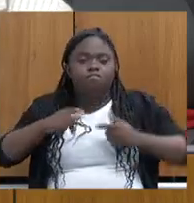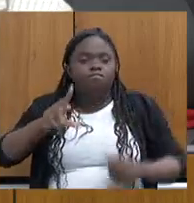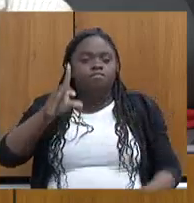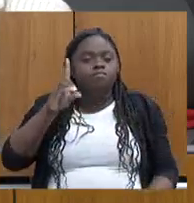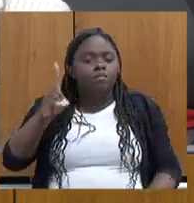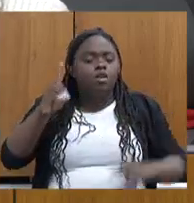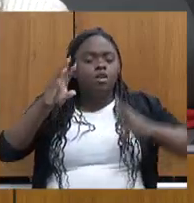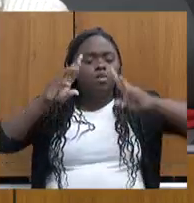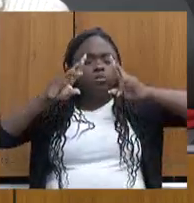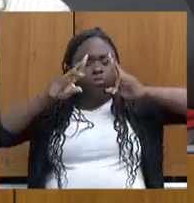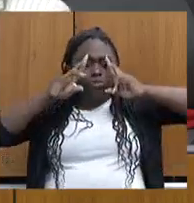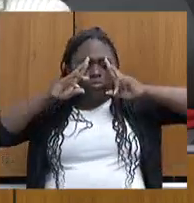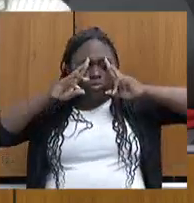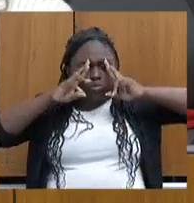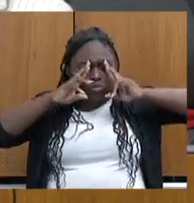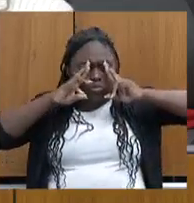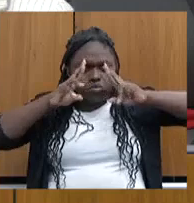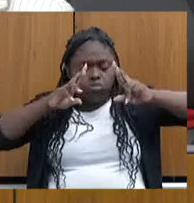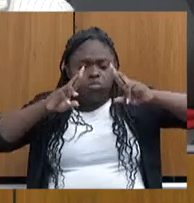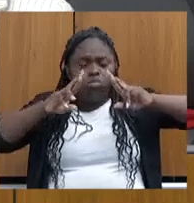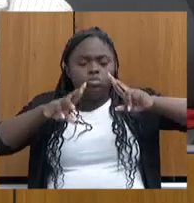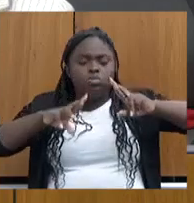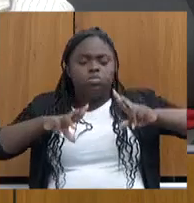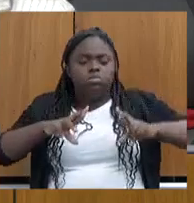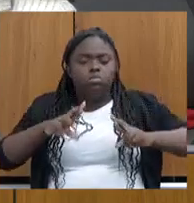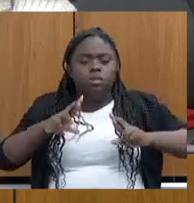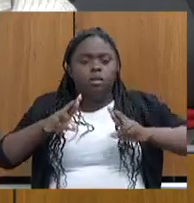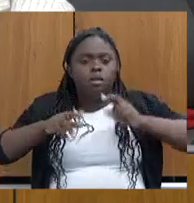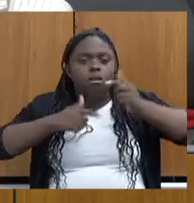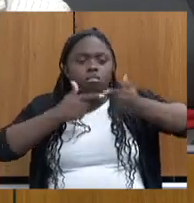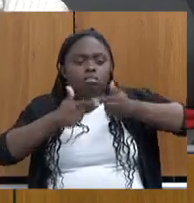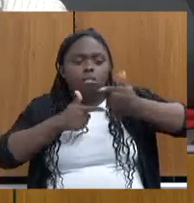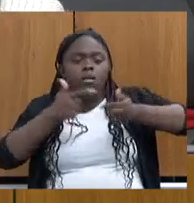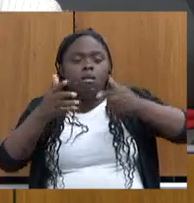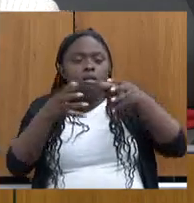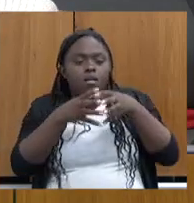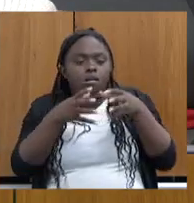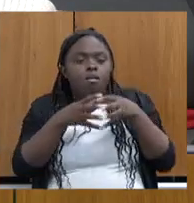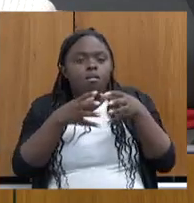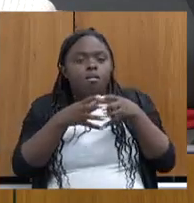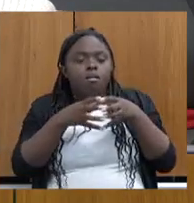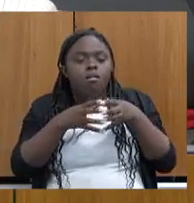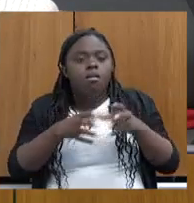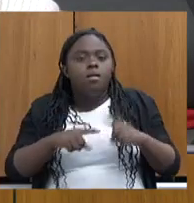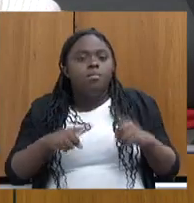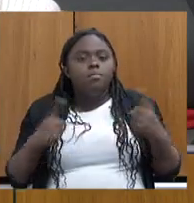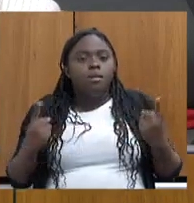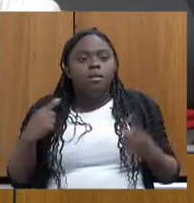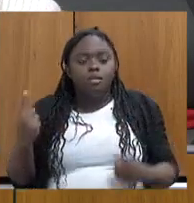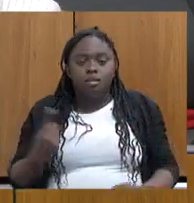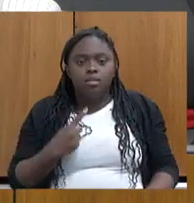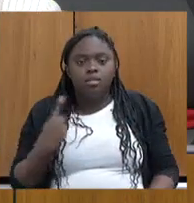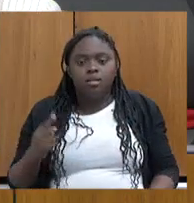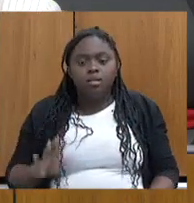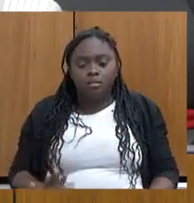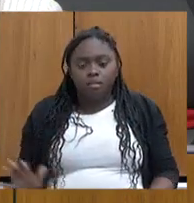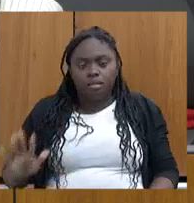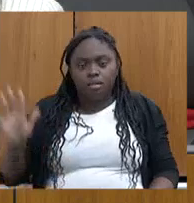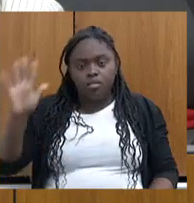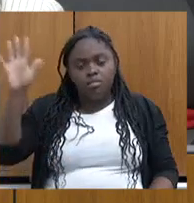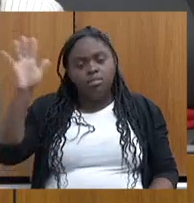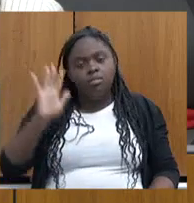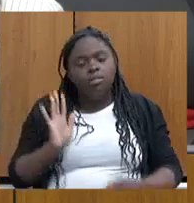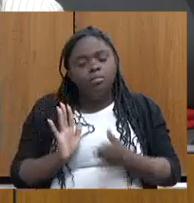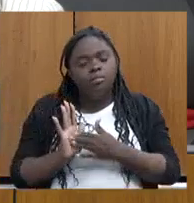servidores concursados, que você age com esforço, a sua equipe. Mas, para nós, é muito caro a